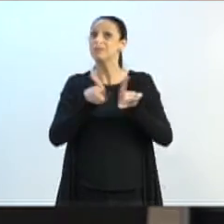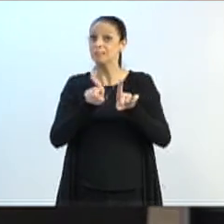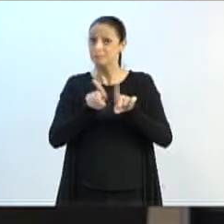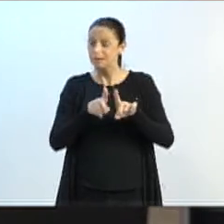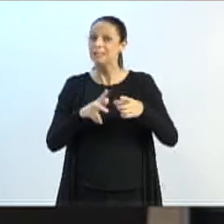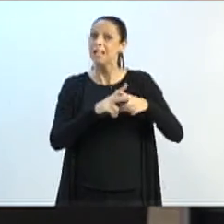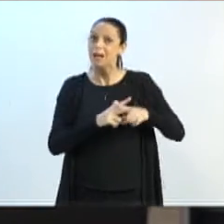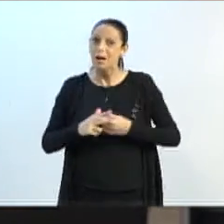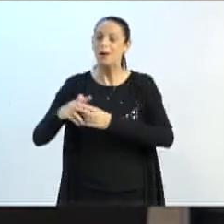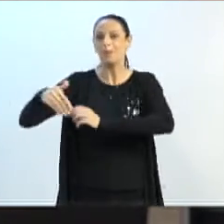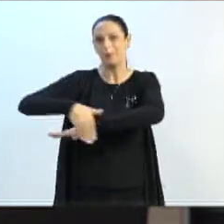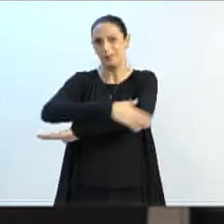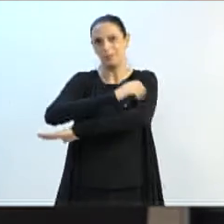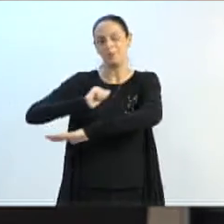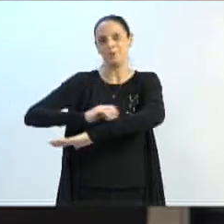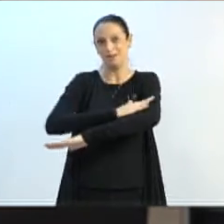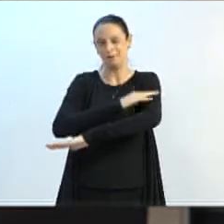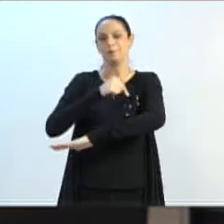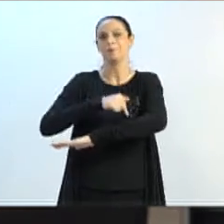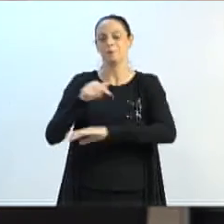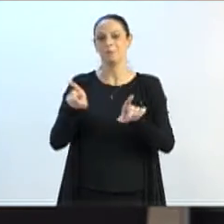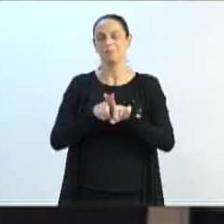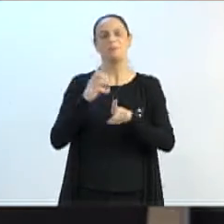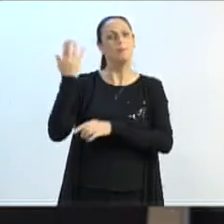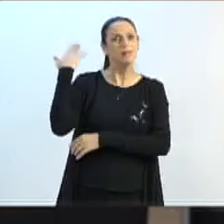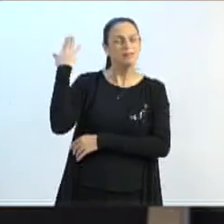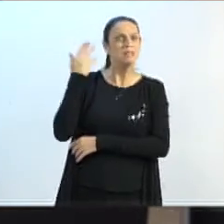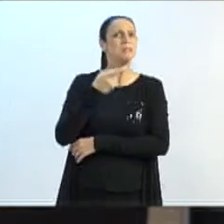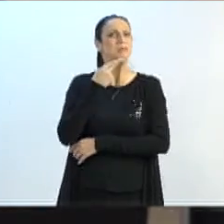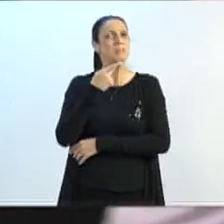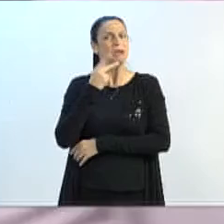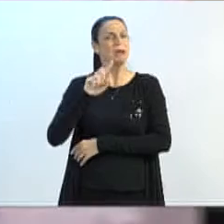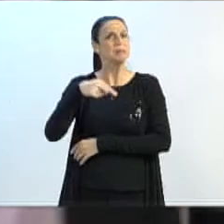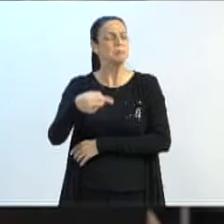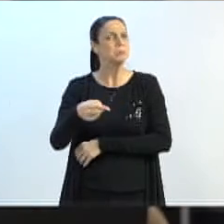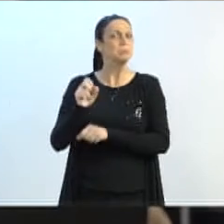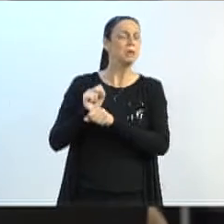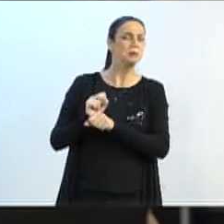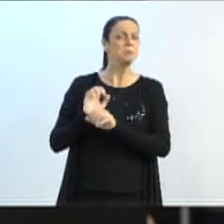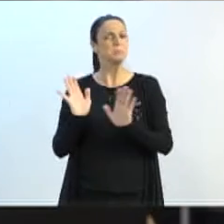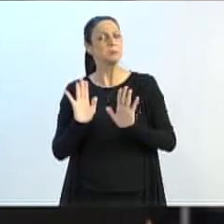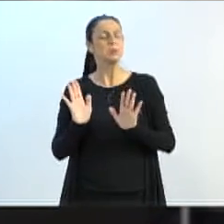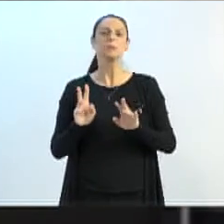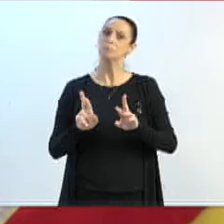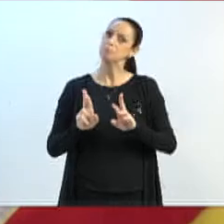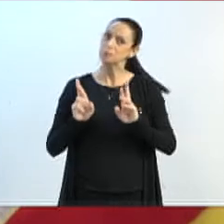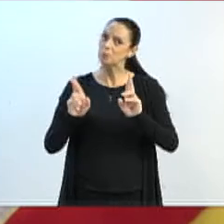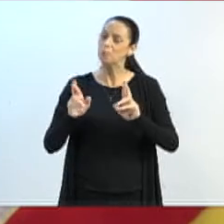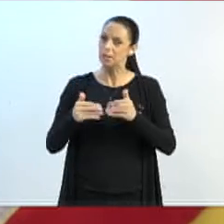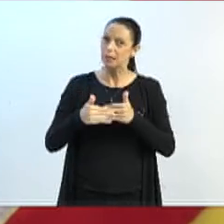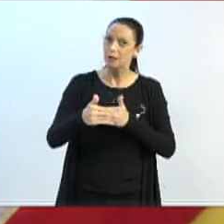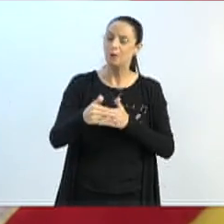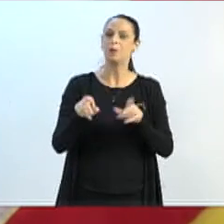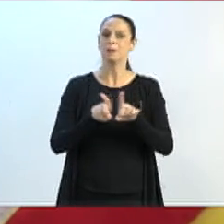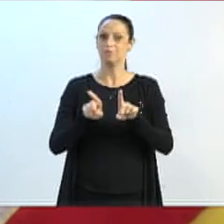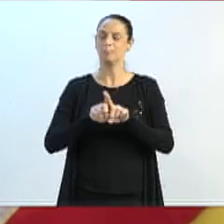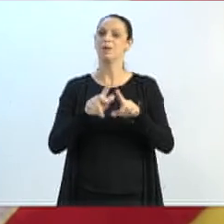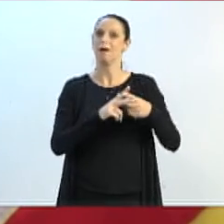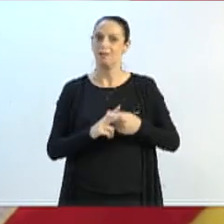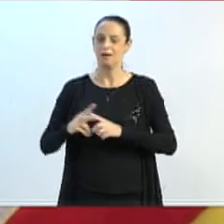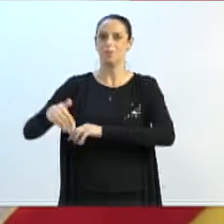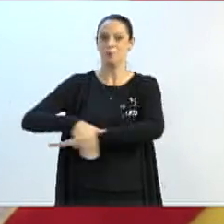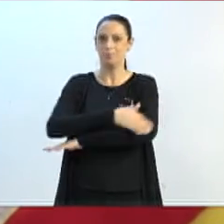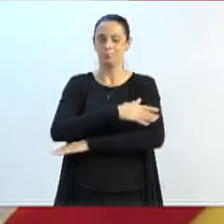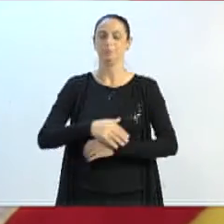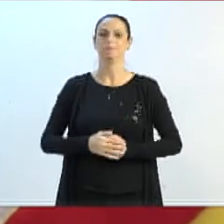dela, que até então foi falado lá atrás e parece que não andou. Mas, parabéns por esse tema. Muito obrigado, vereador